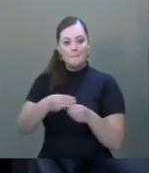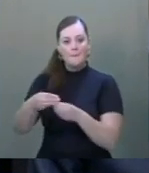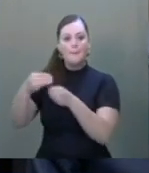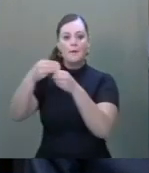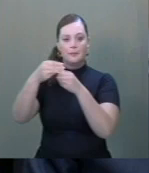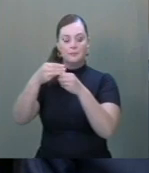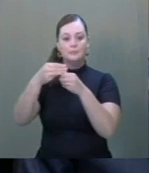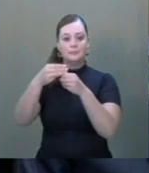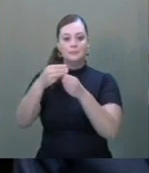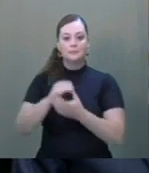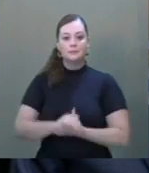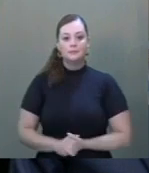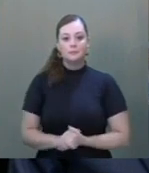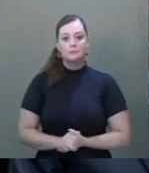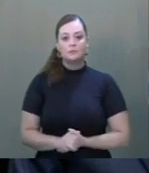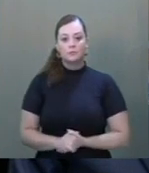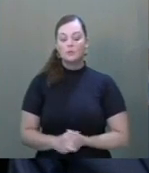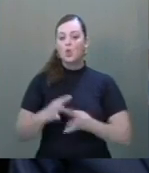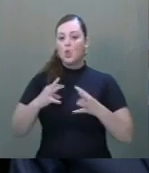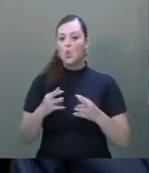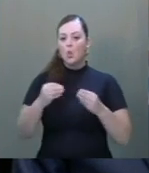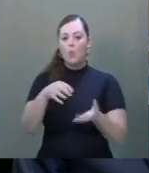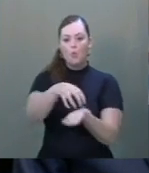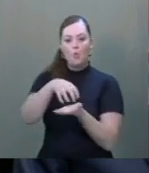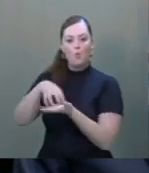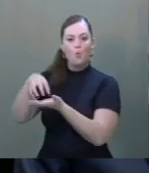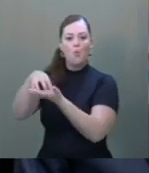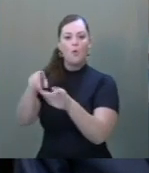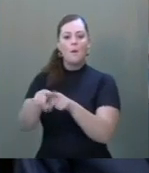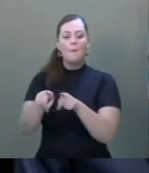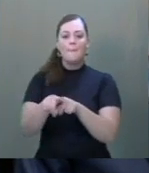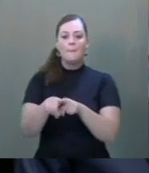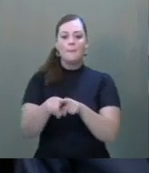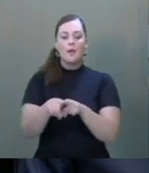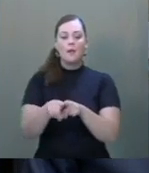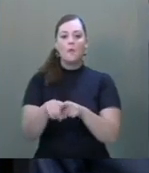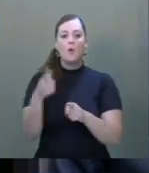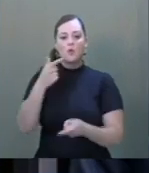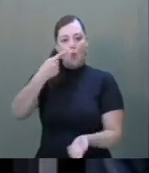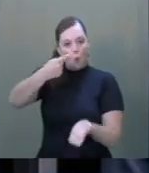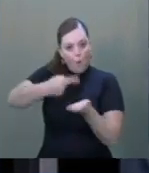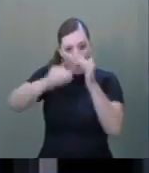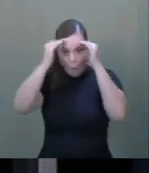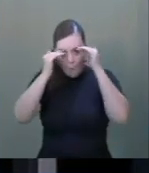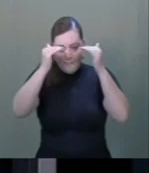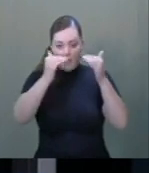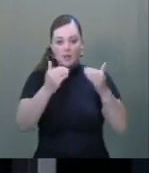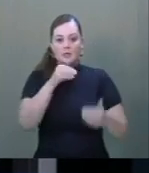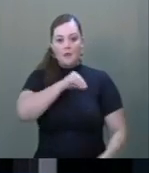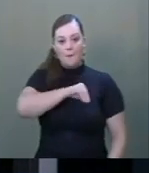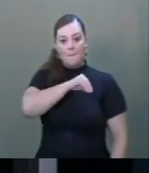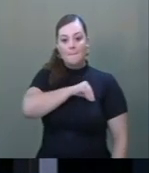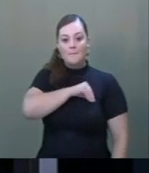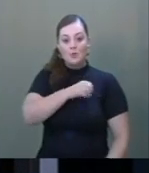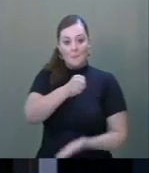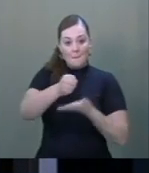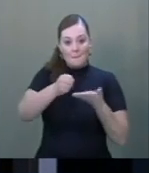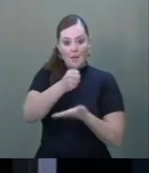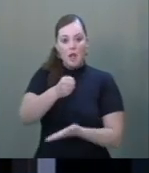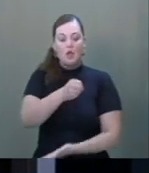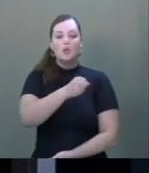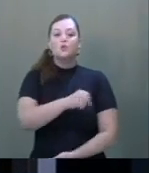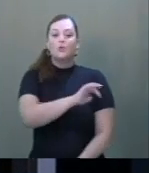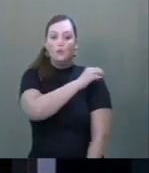e às entidades filantrópicas para o cumprimento dos pisos salariais profissionais nacionais para o enfermeiro, técnico de